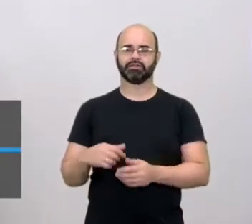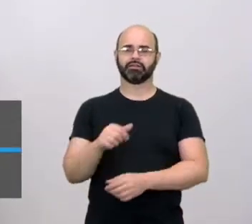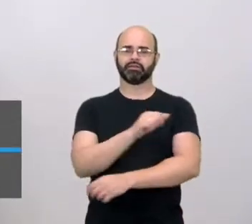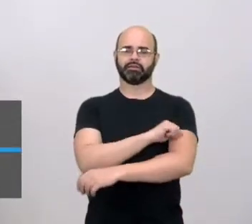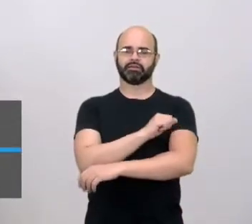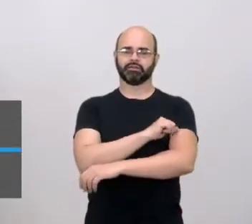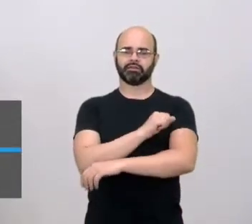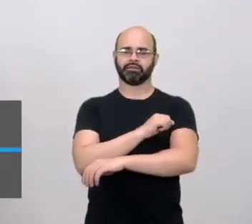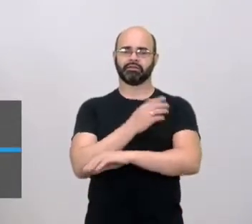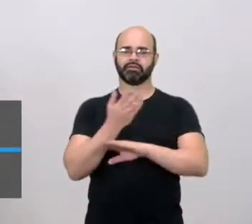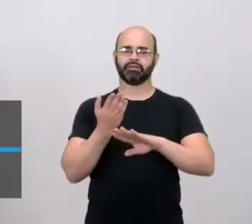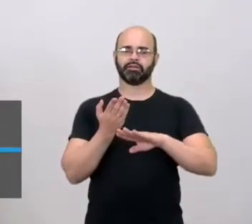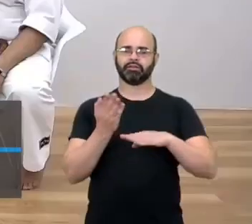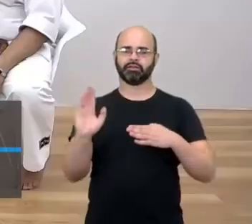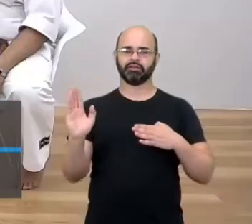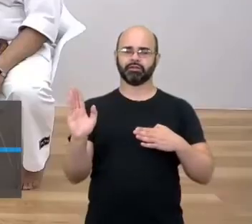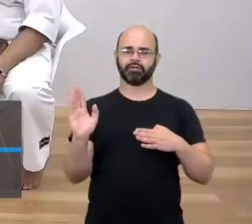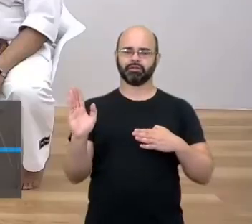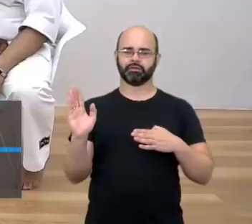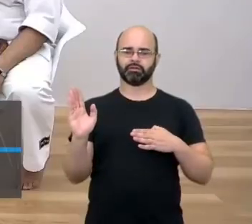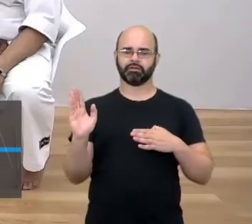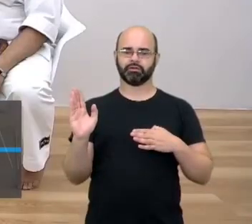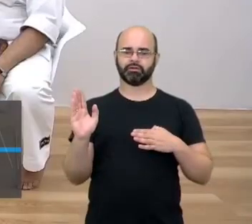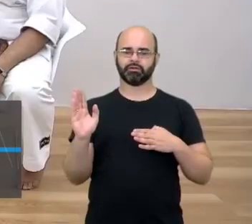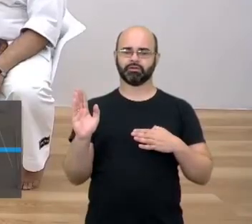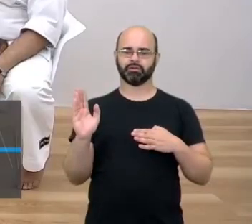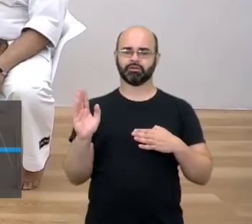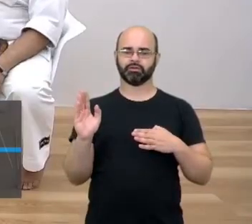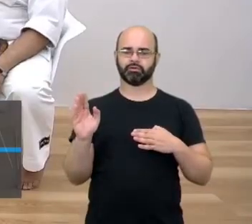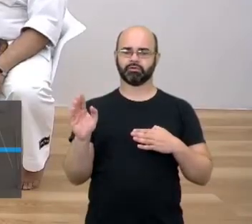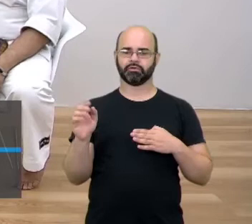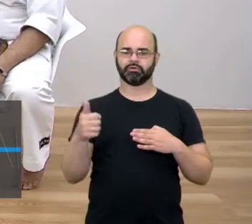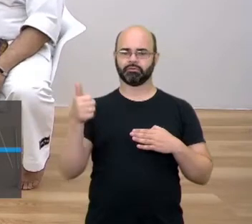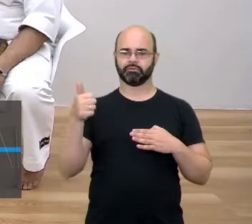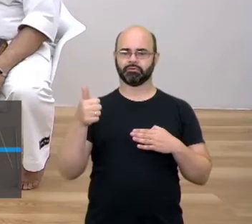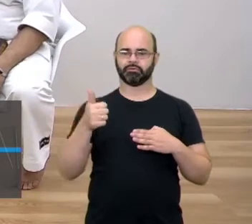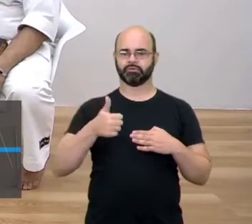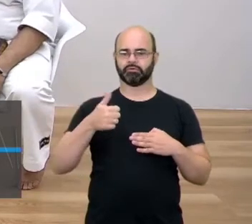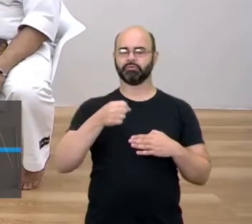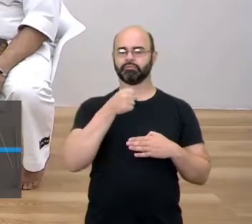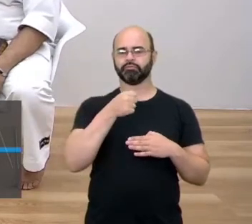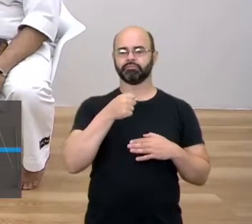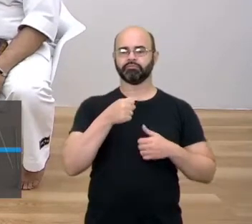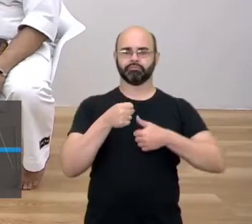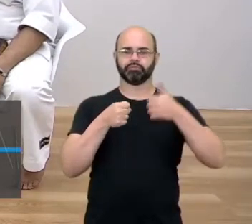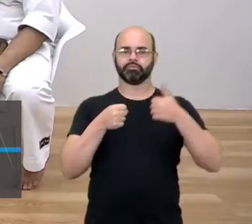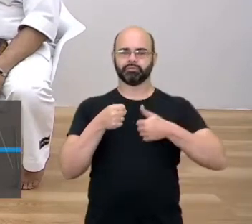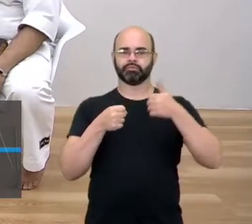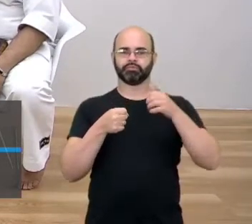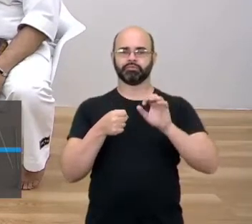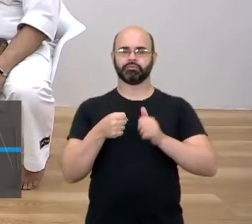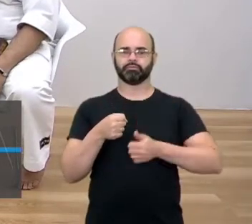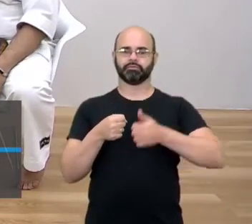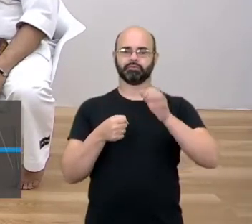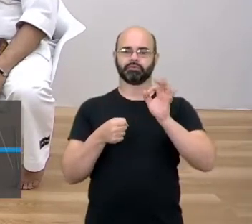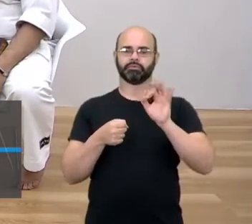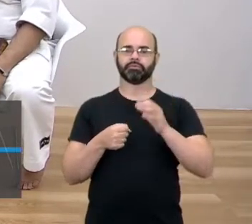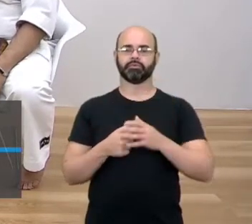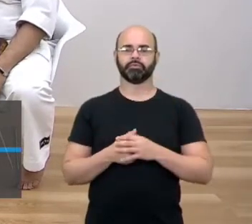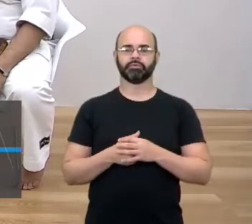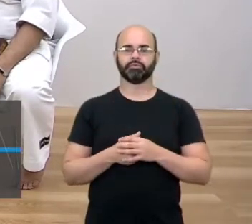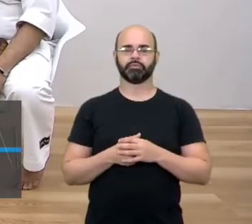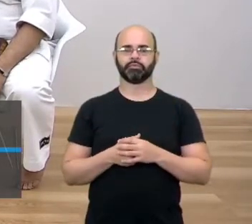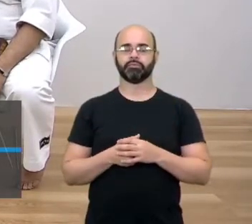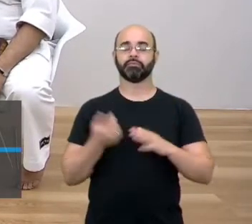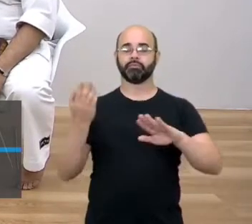eles eram pessoas mais... Pega o microfone de mão, Bruno, por favor. Sim. O Bruno. Isso. Isso. Aí, aí, nesse aí. Geralmente, os